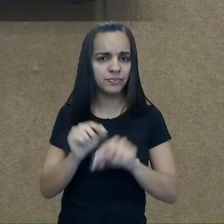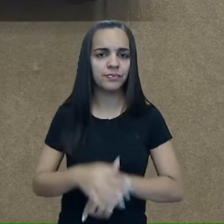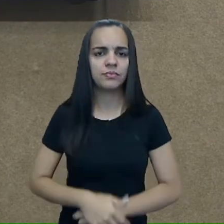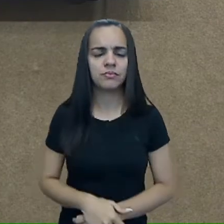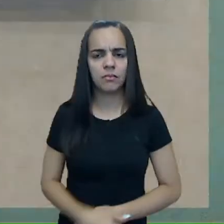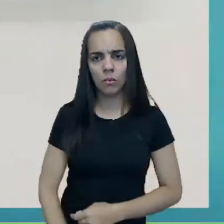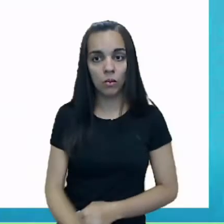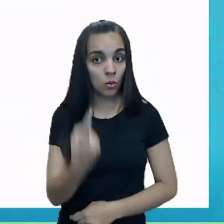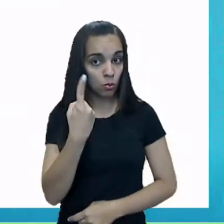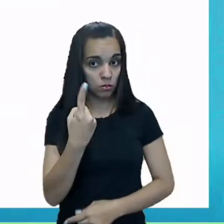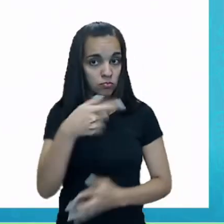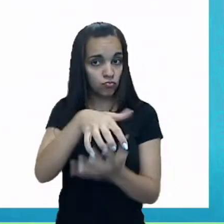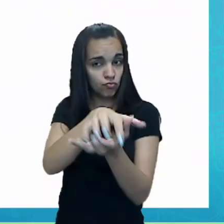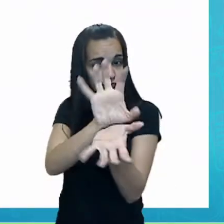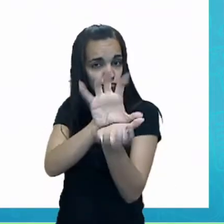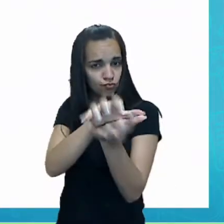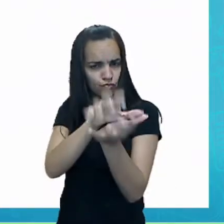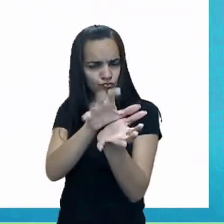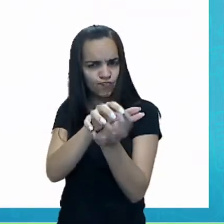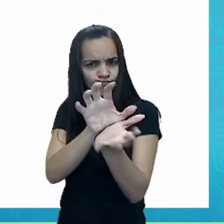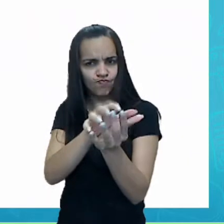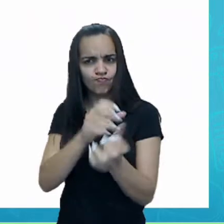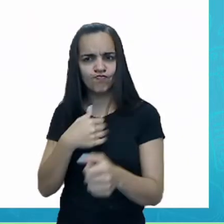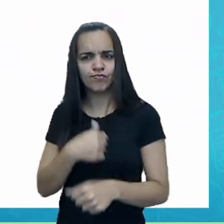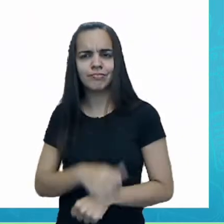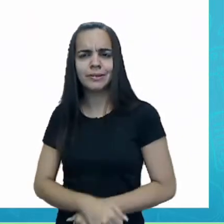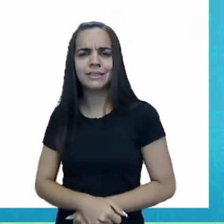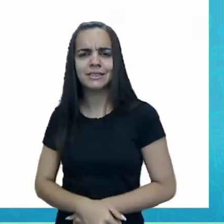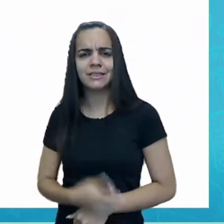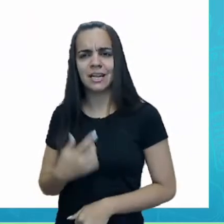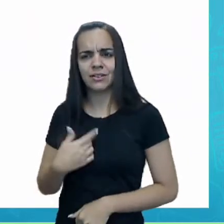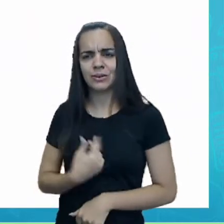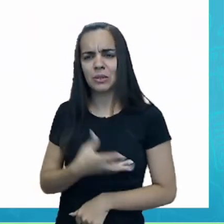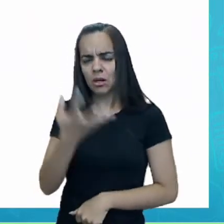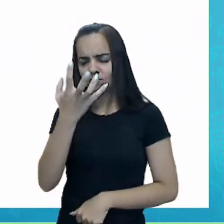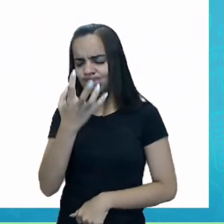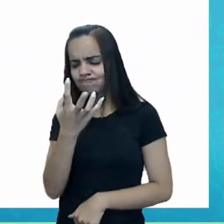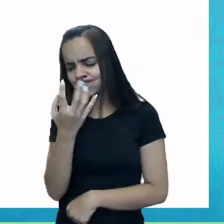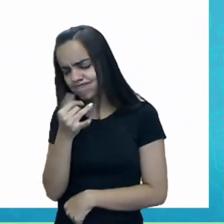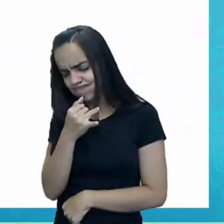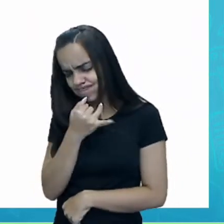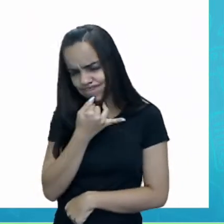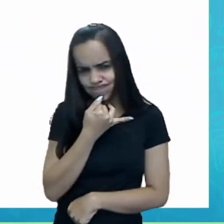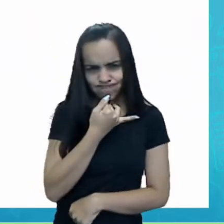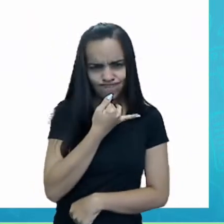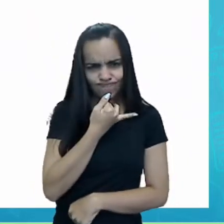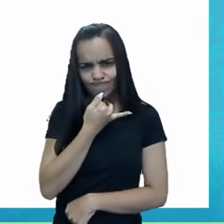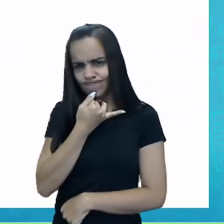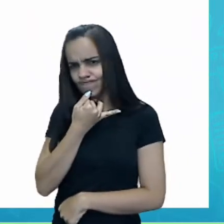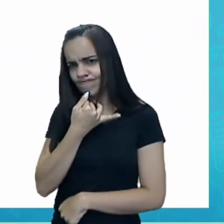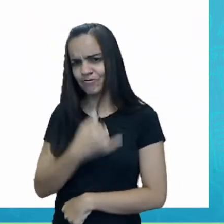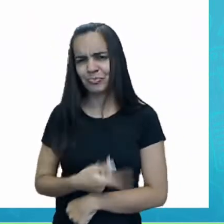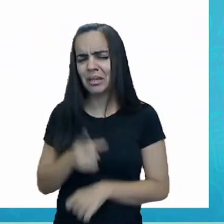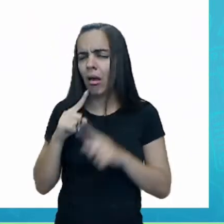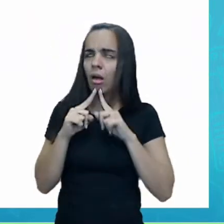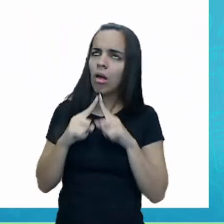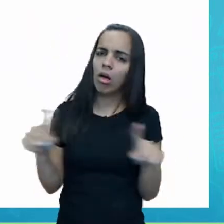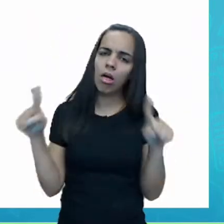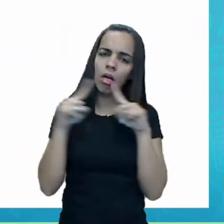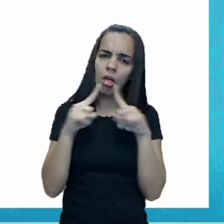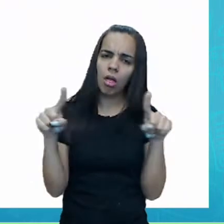Um jacaré parado com cara de coitado. Não parava de reclamar.